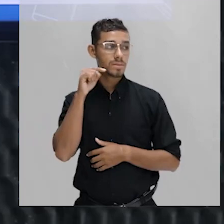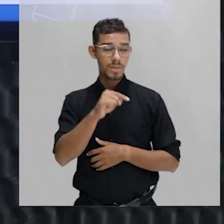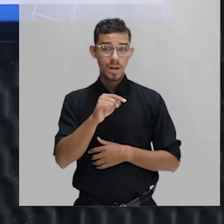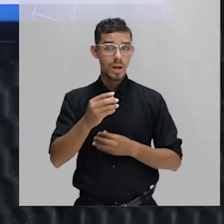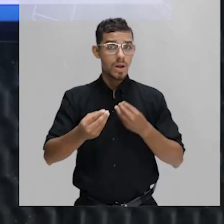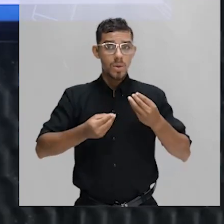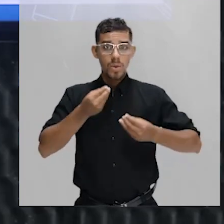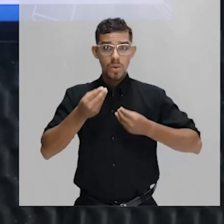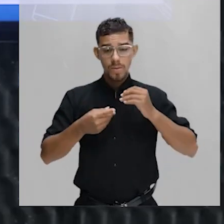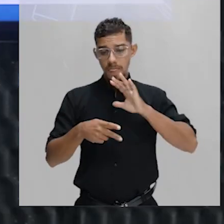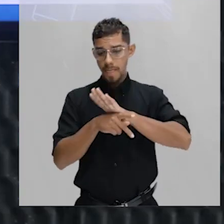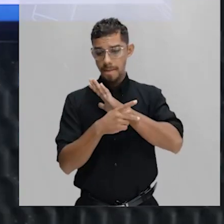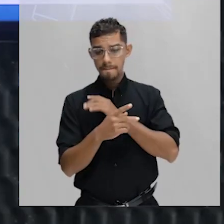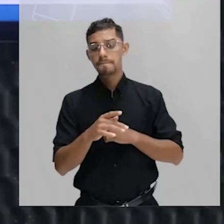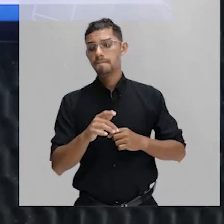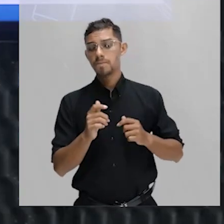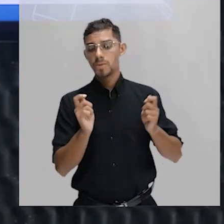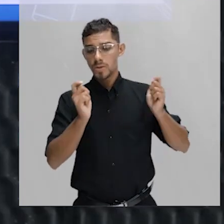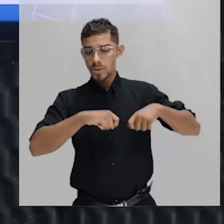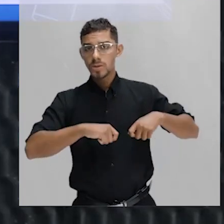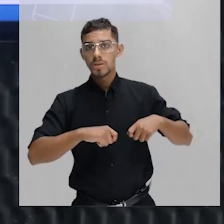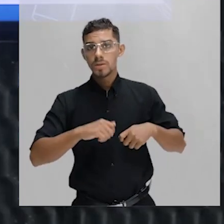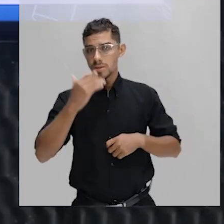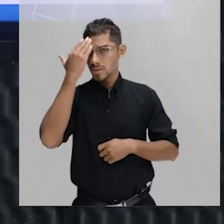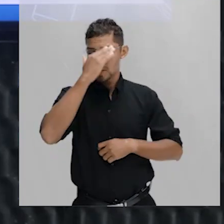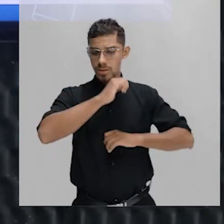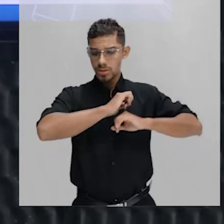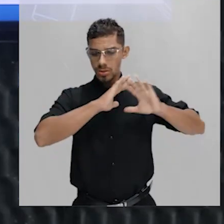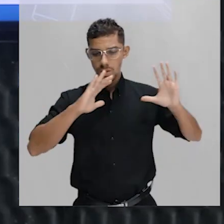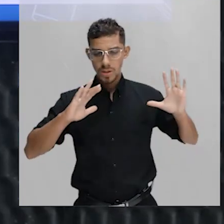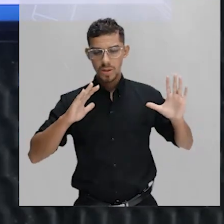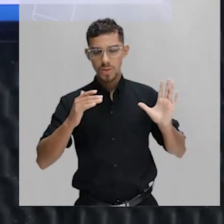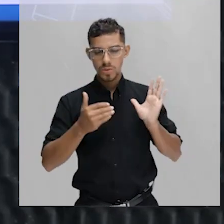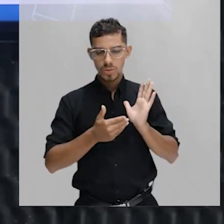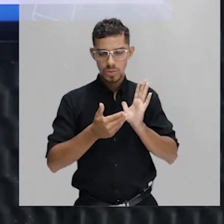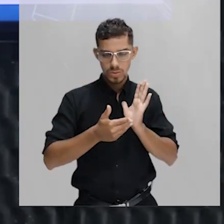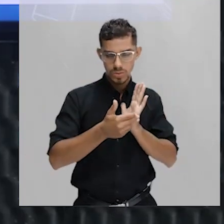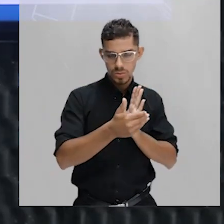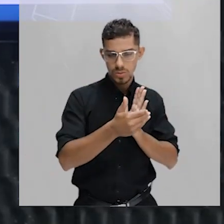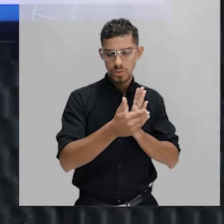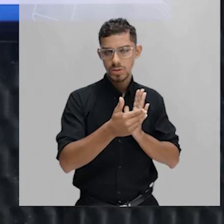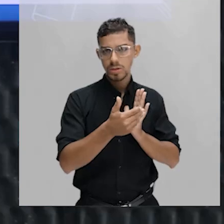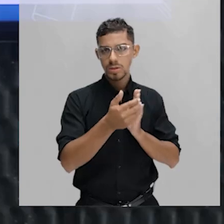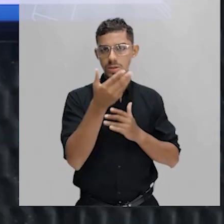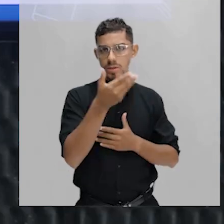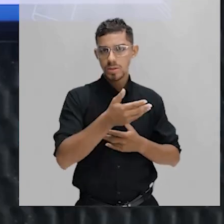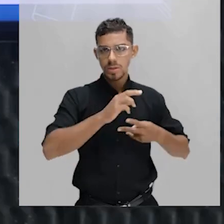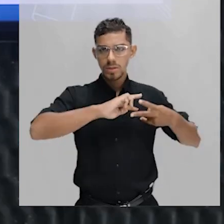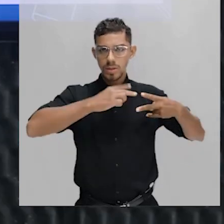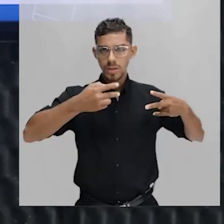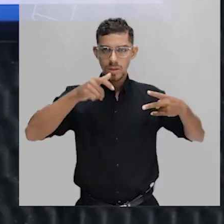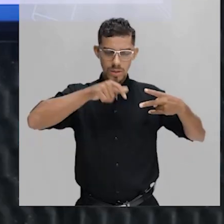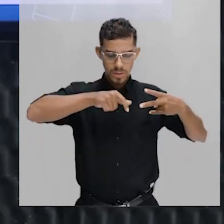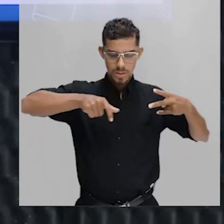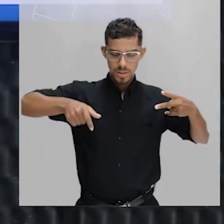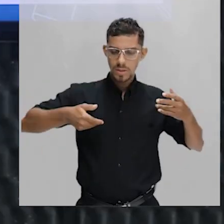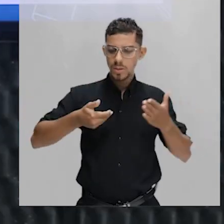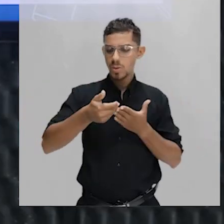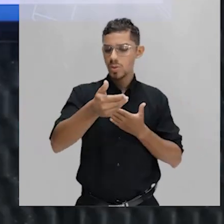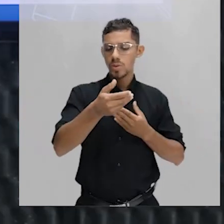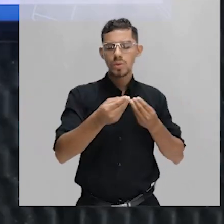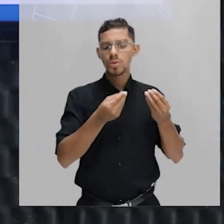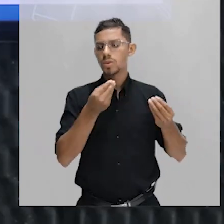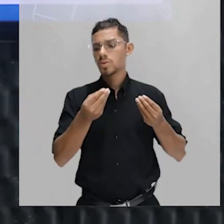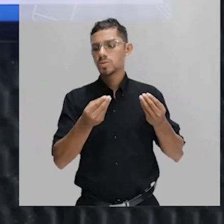a RNA polimerase entende que o gene começa exatamente aqui? Bem, existe